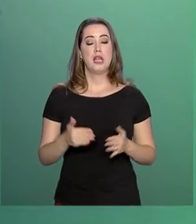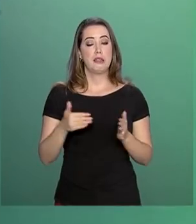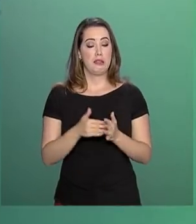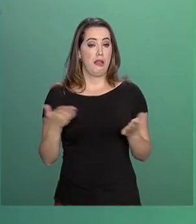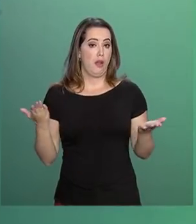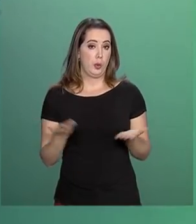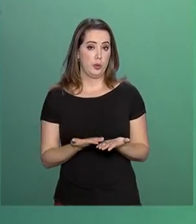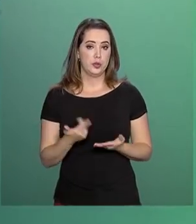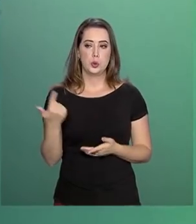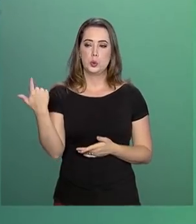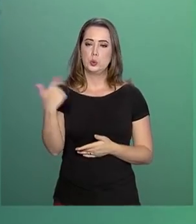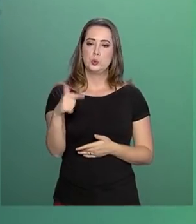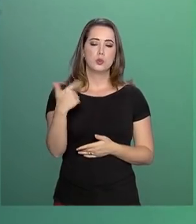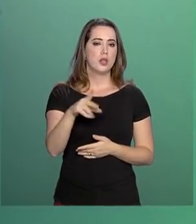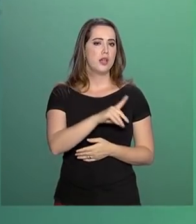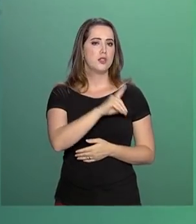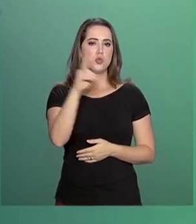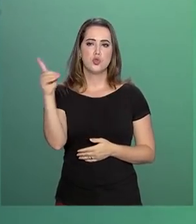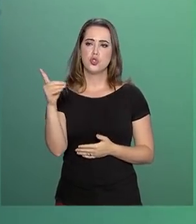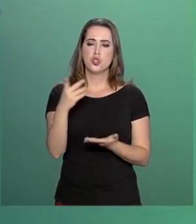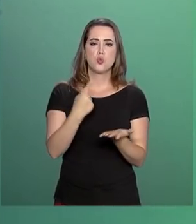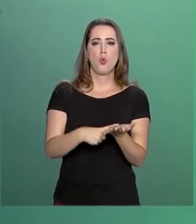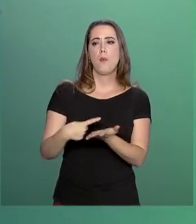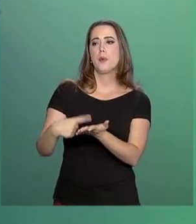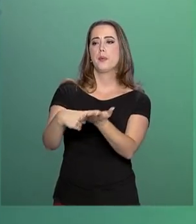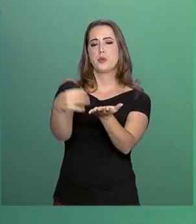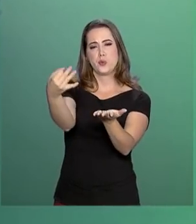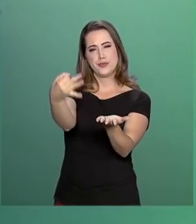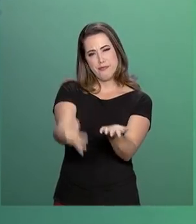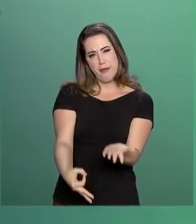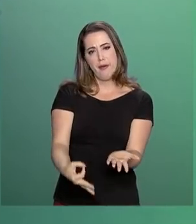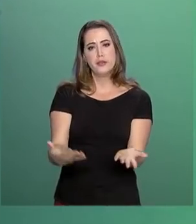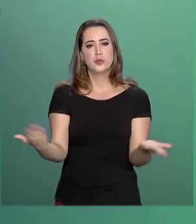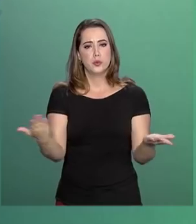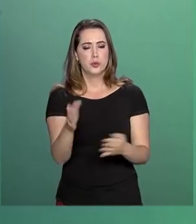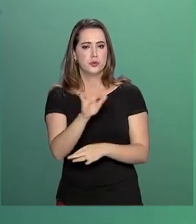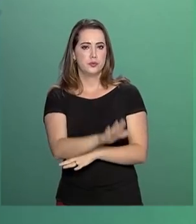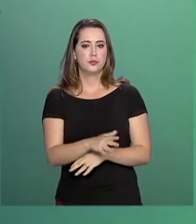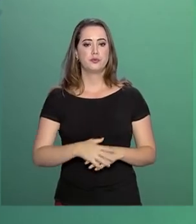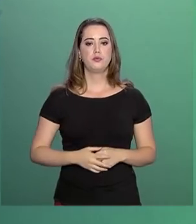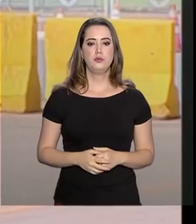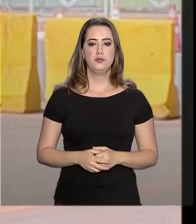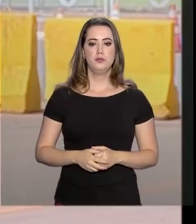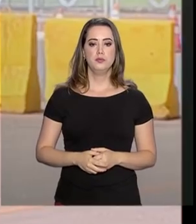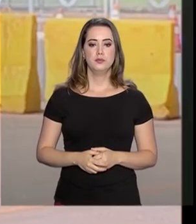o momento, não há previsão de compromissos hoje à tarde.